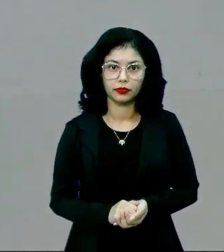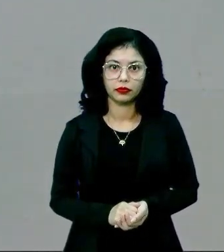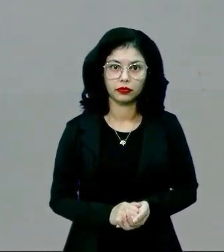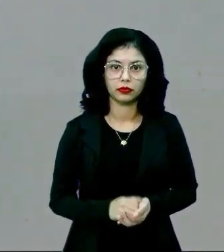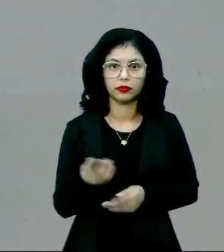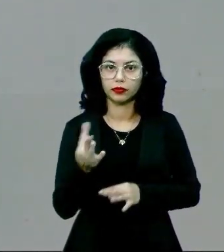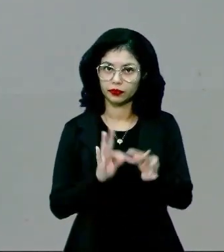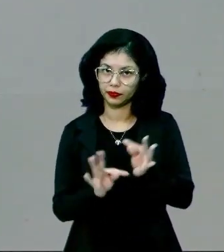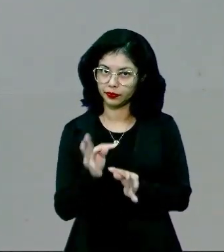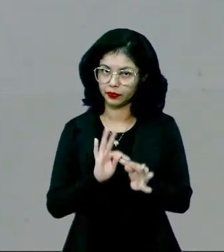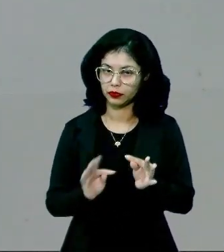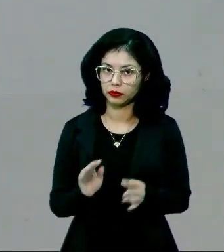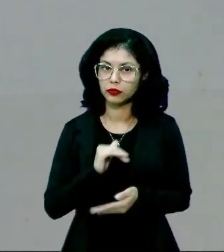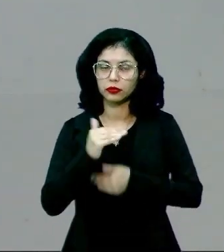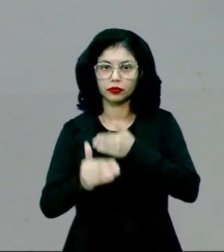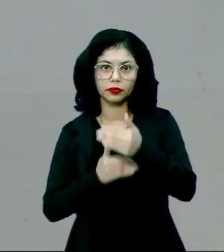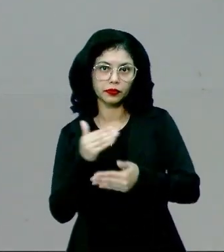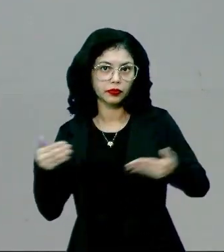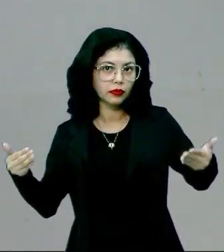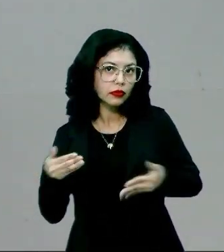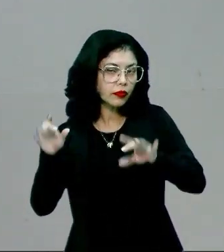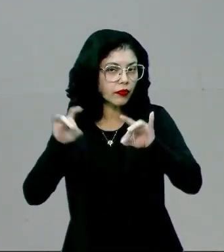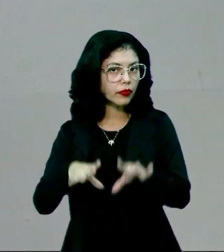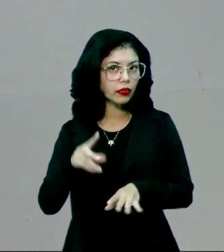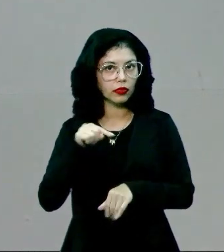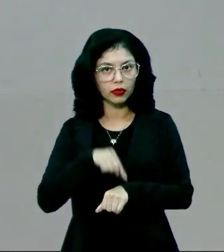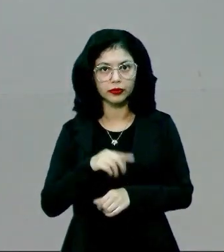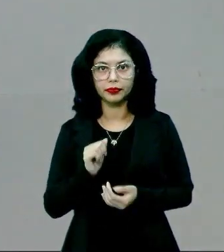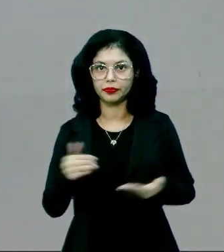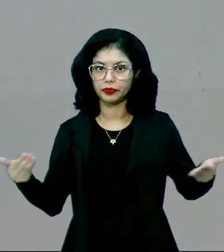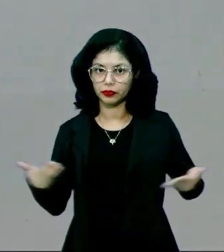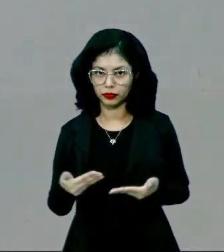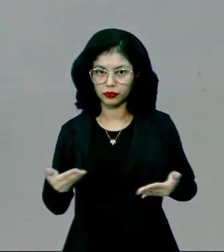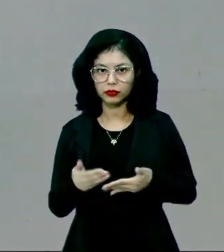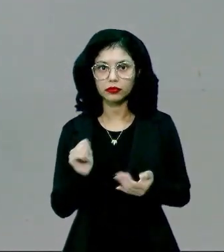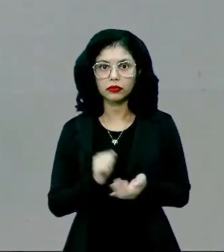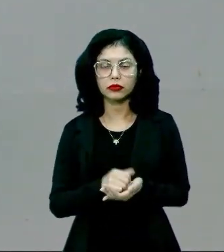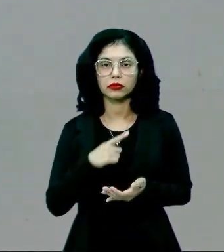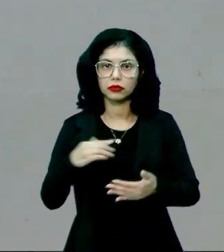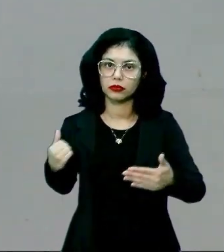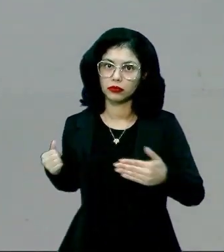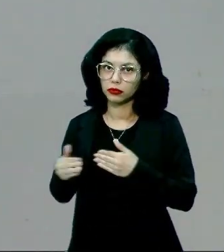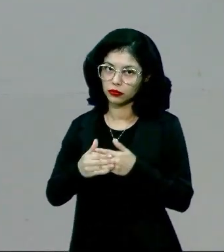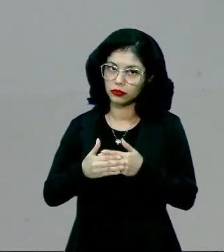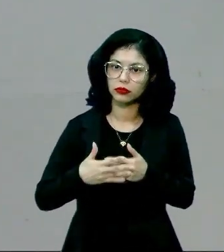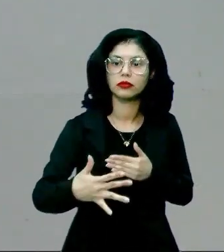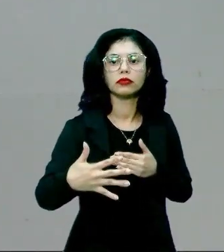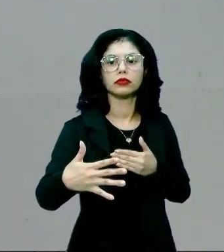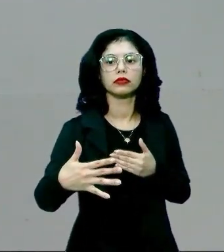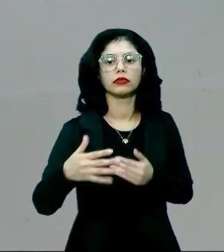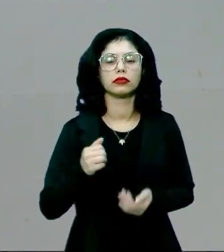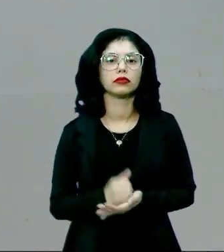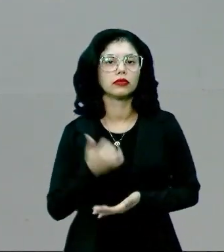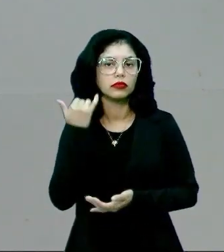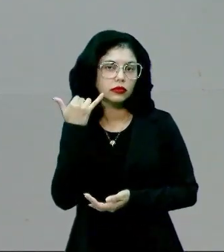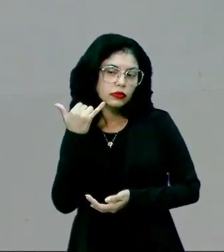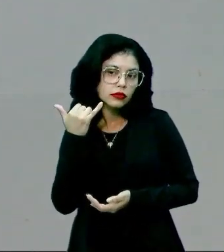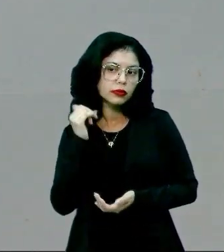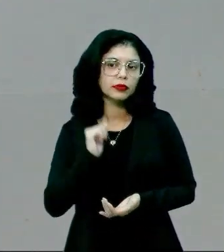das tecnologias que foram desenvolvidas nesses últimos tempos, nós tivemos o avanço da tecnologia celular,